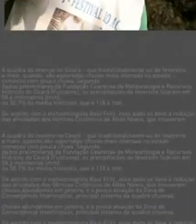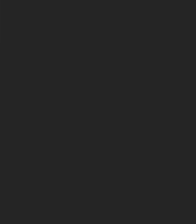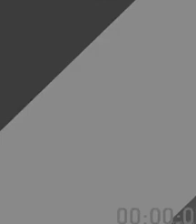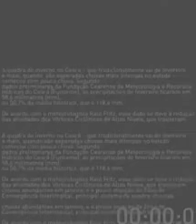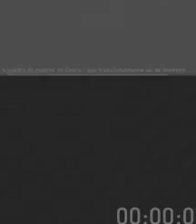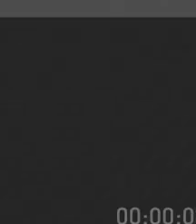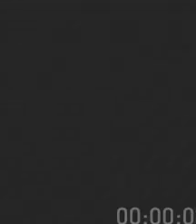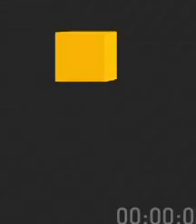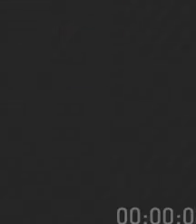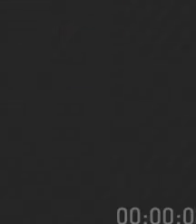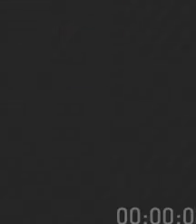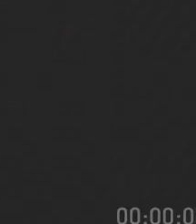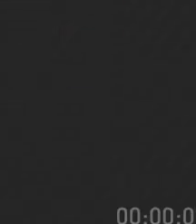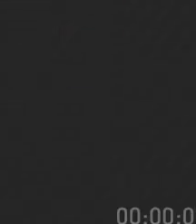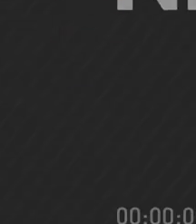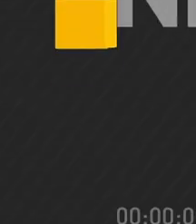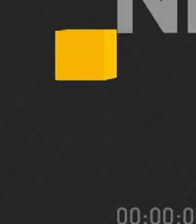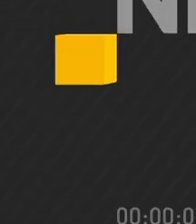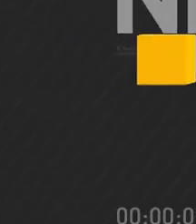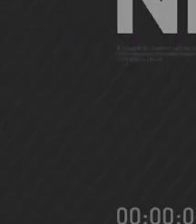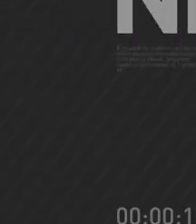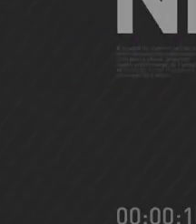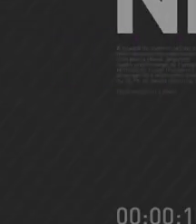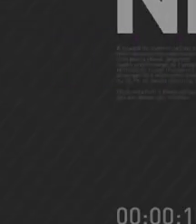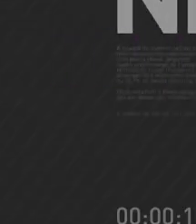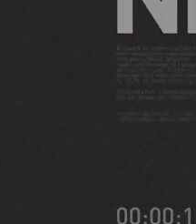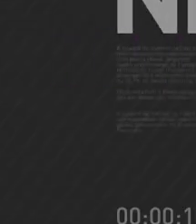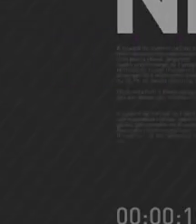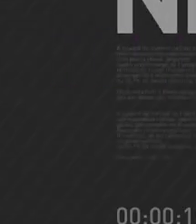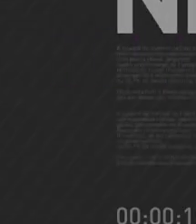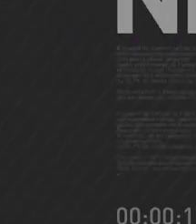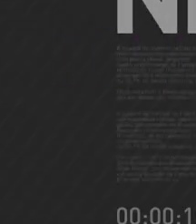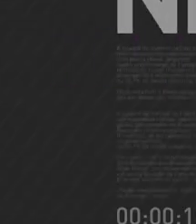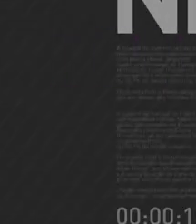Acompanhe as novidades também em nossas redes sociais.